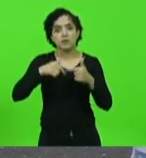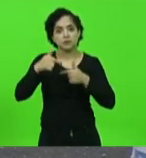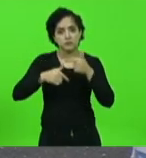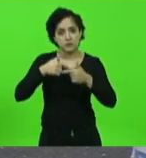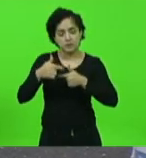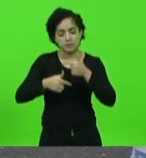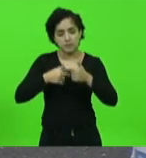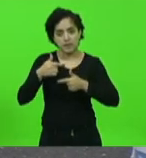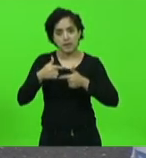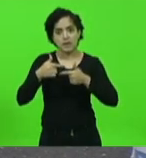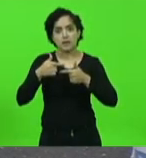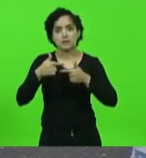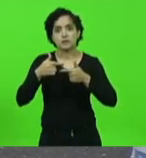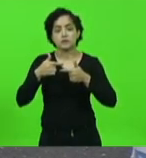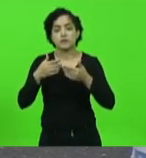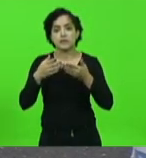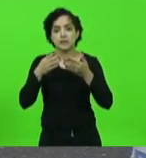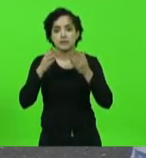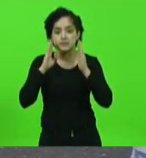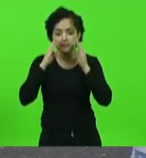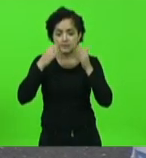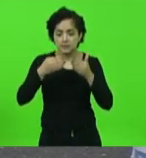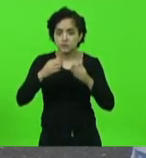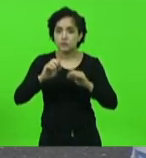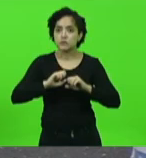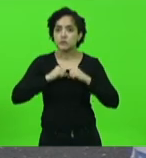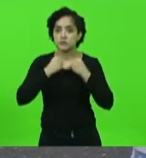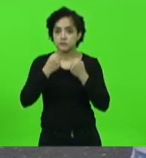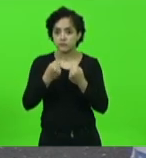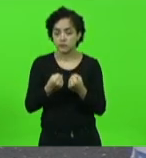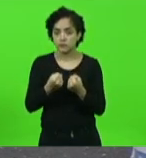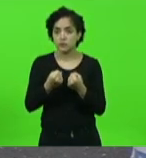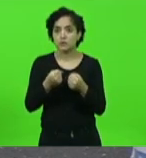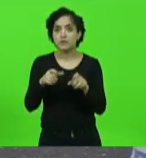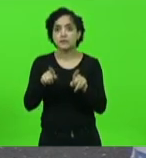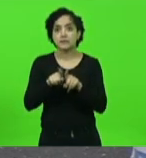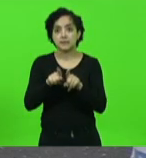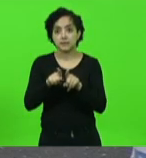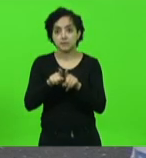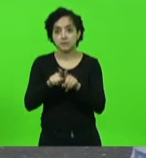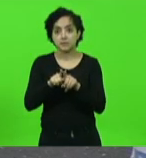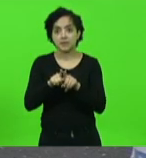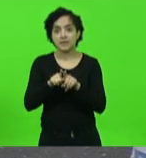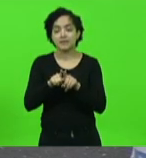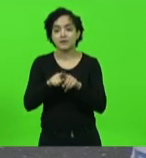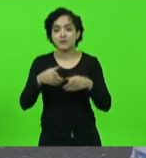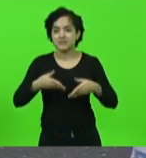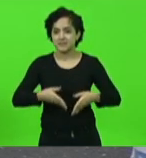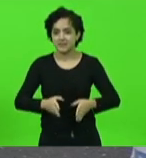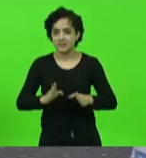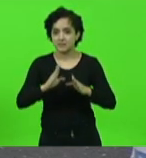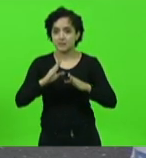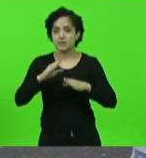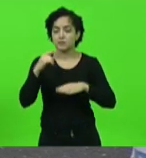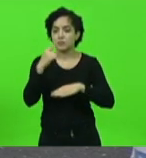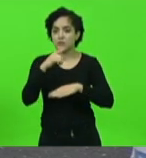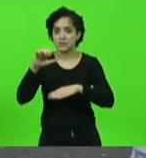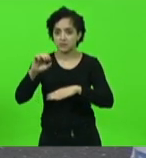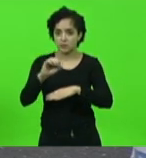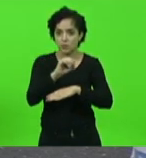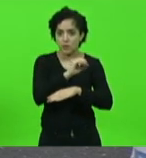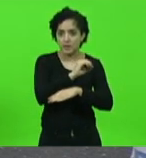Santa Catarina mas nós que temos origem lá no oeste do nosso estado nós tínhamos